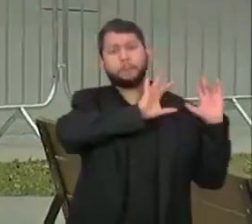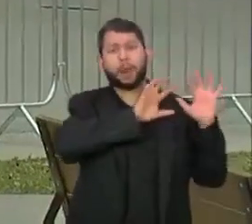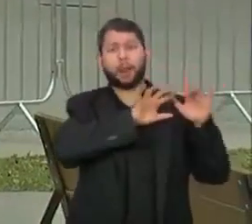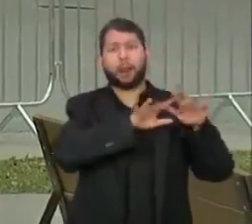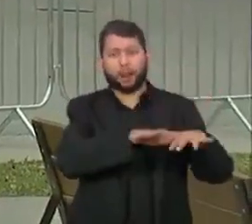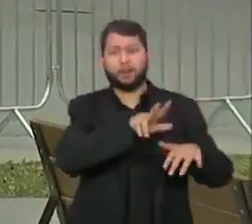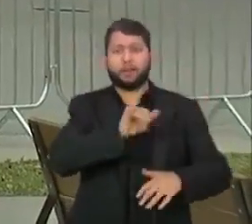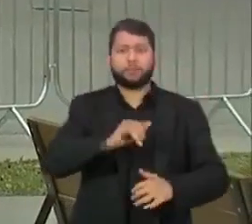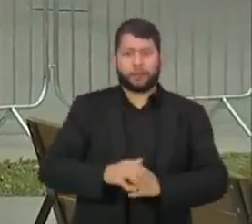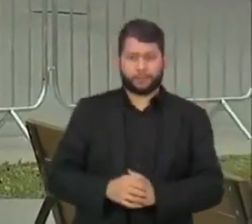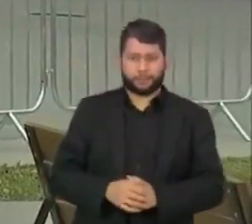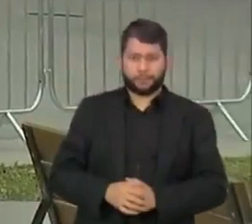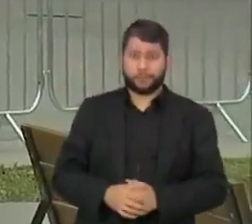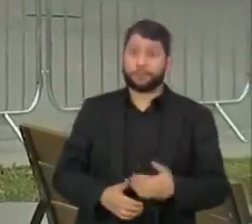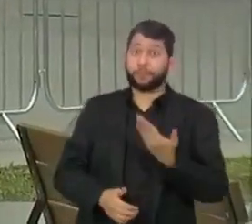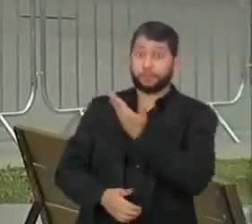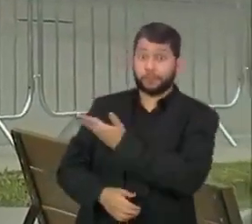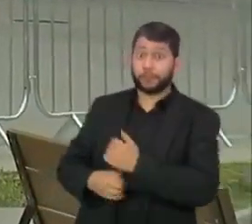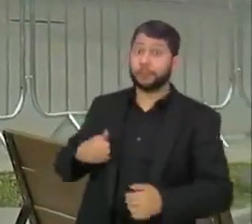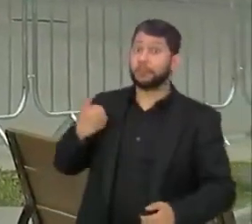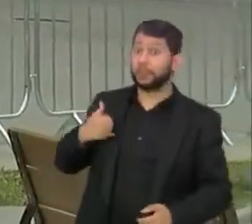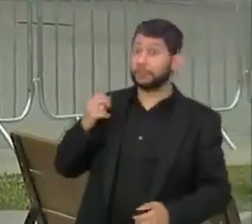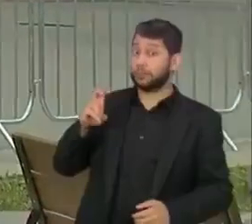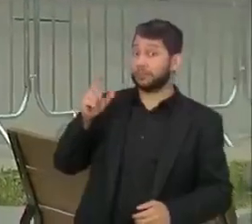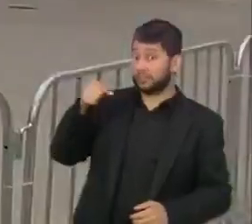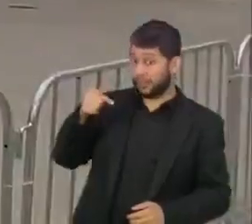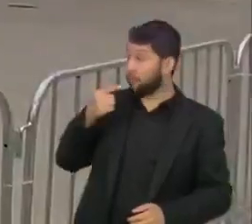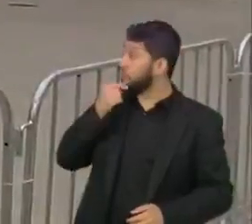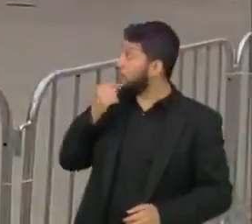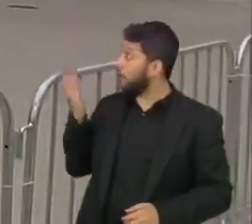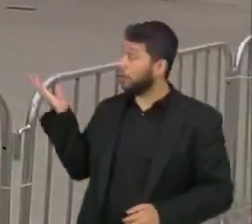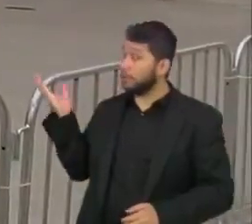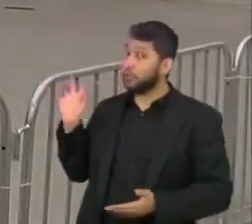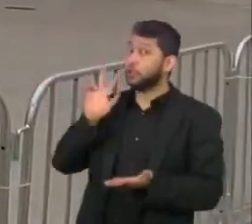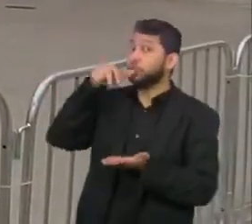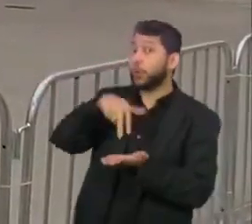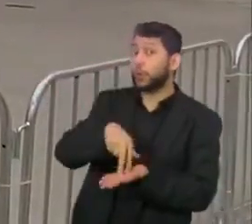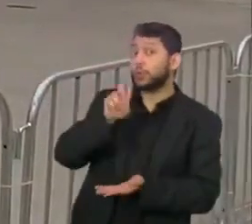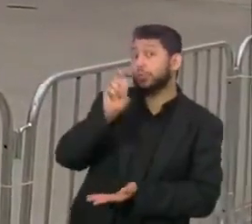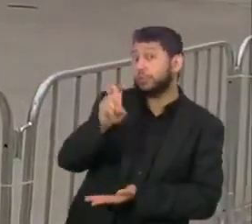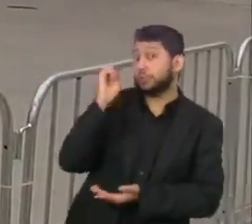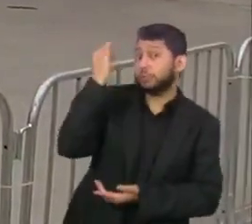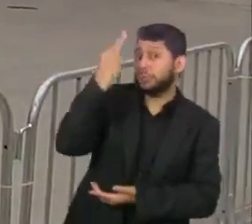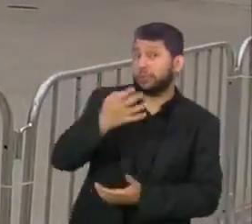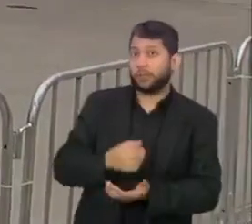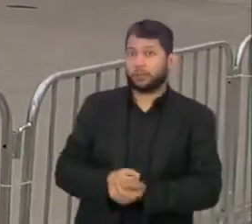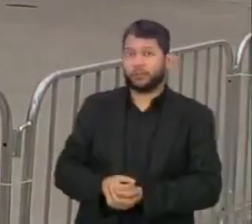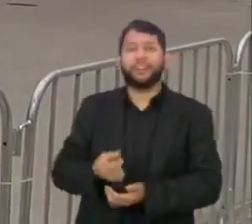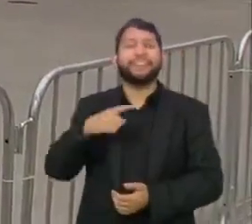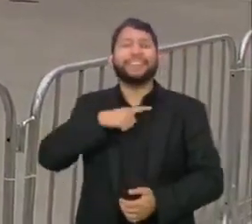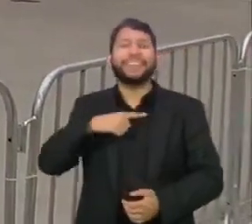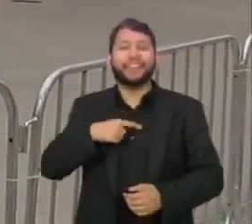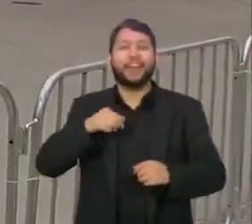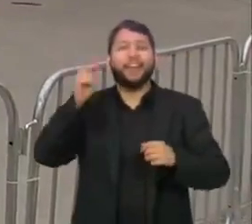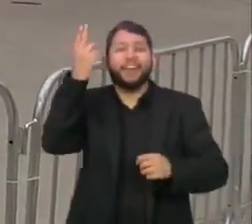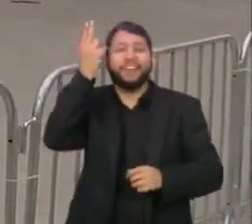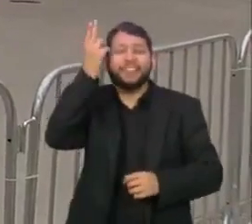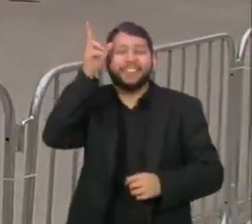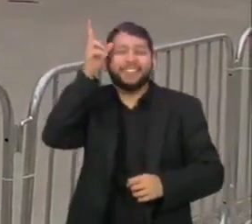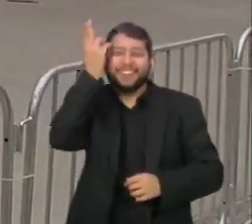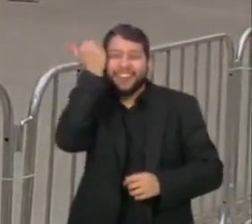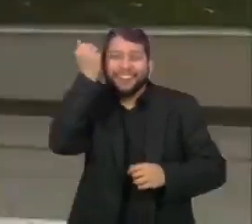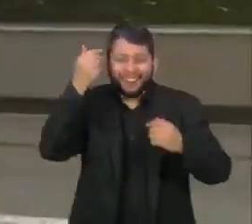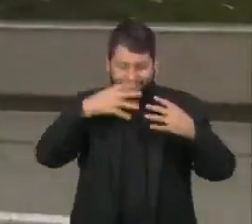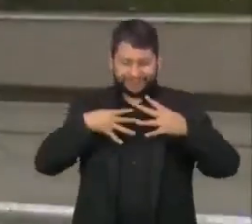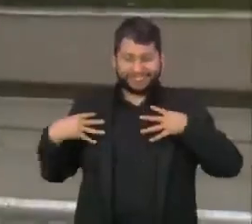Seu Antônio, de 57 anos, chegou ao Vale do Anhangabaú, região central da capital, às 5 da manhã, com uma zebra confeccionada com material